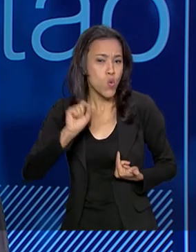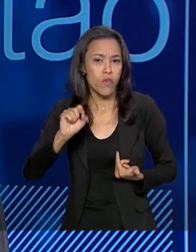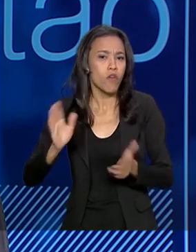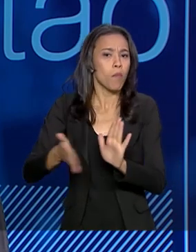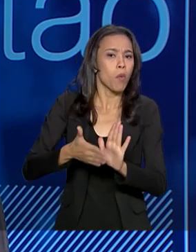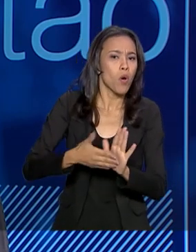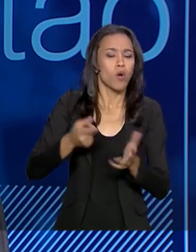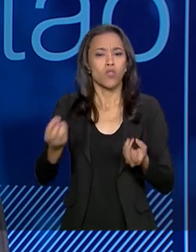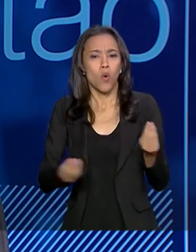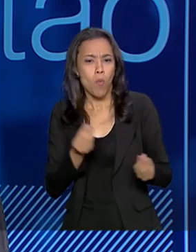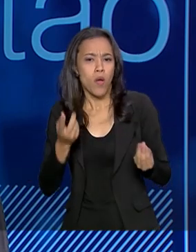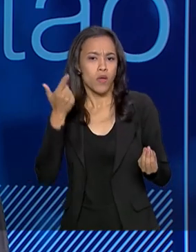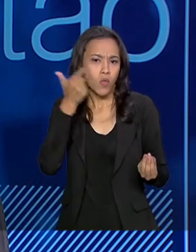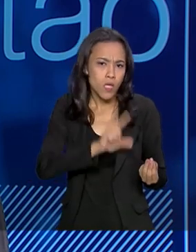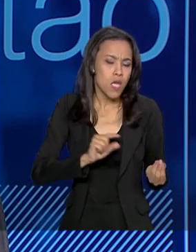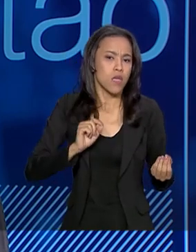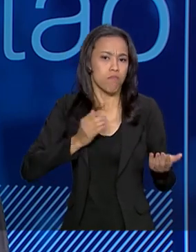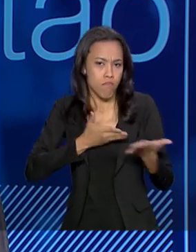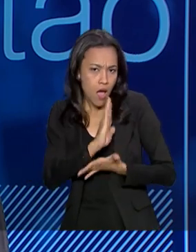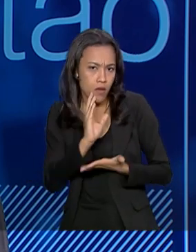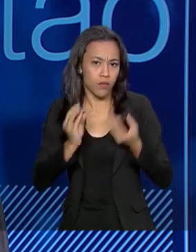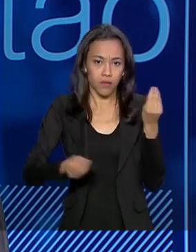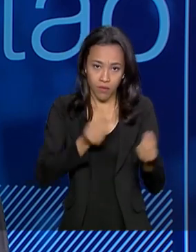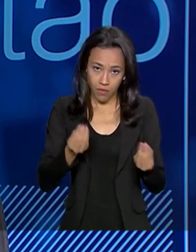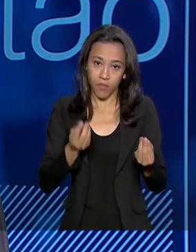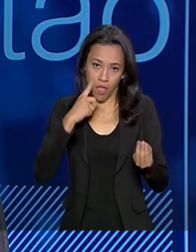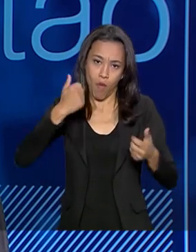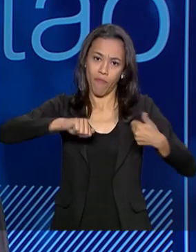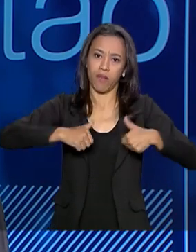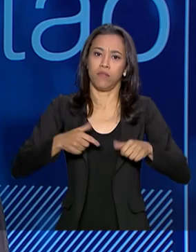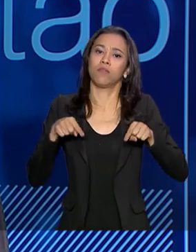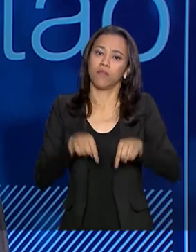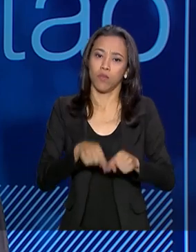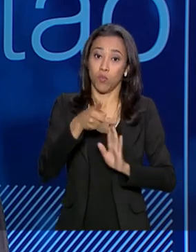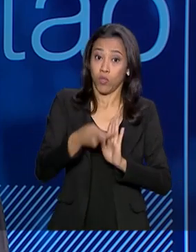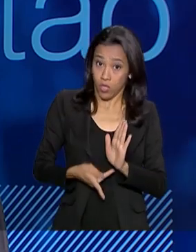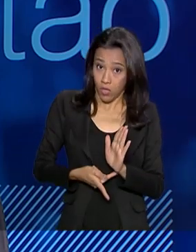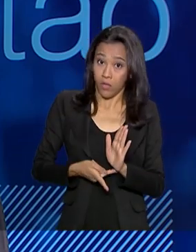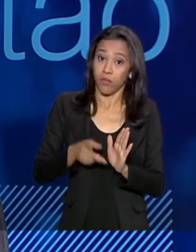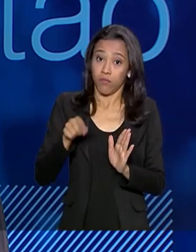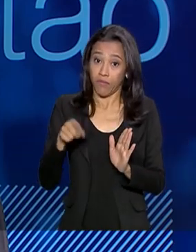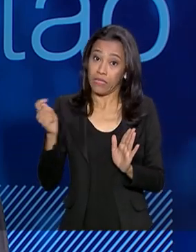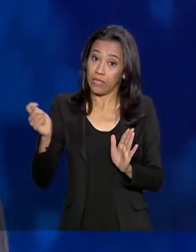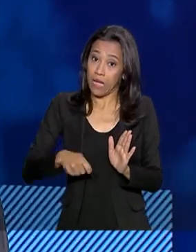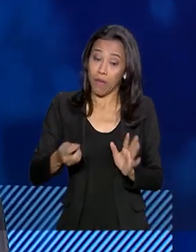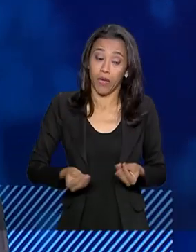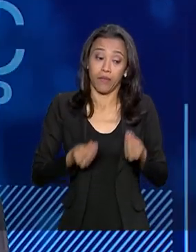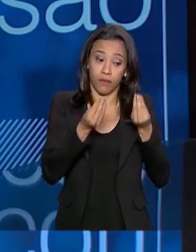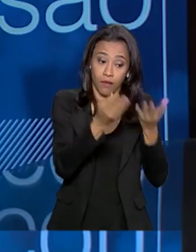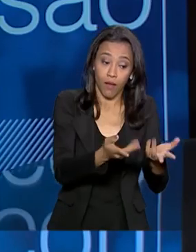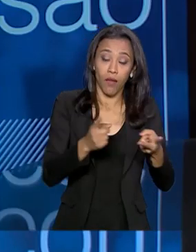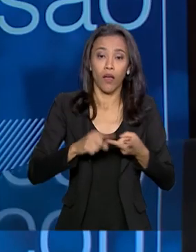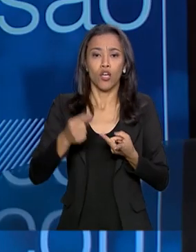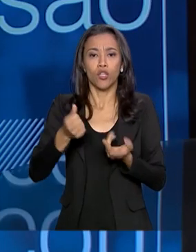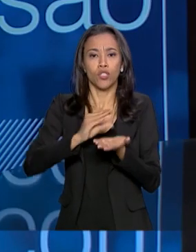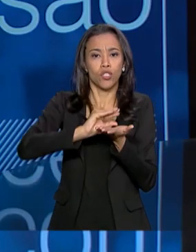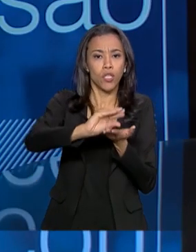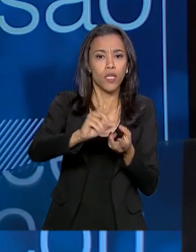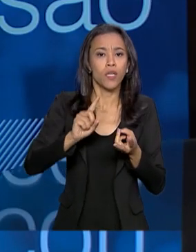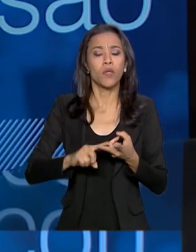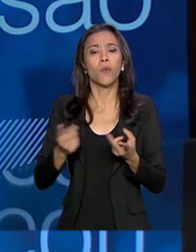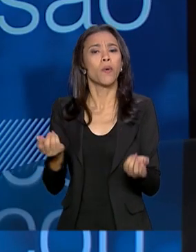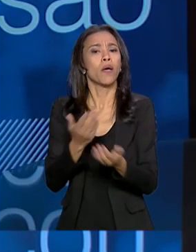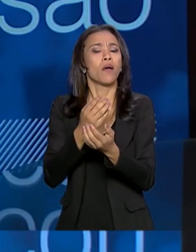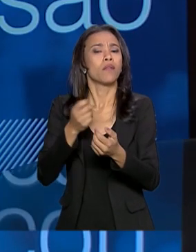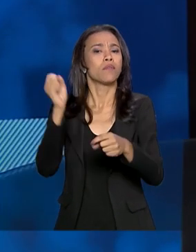os setoriais, de fato, vai ingressar na carteira do PPI. Olhando normalmente para isso, o potencial de entrega, o potencial de investimentos, de geração de emprego